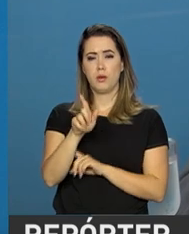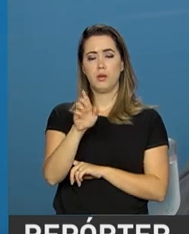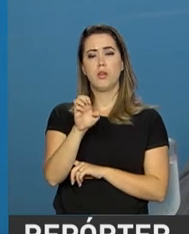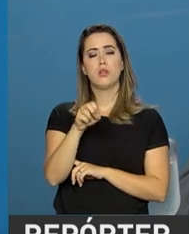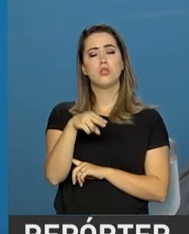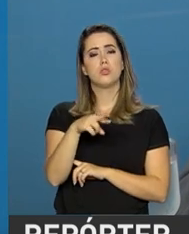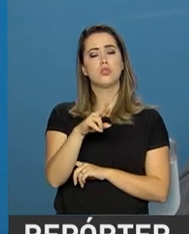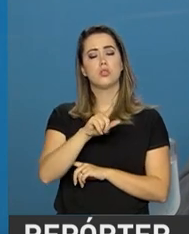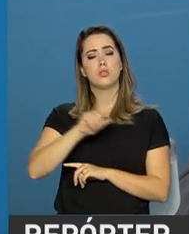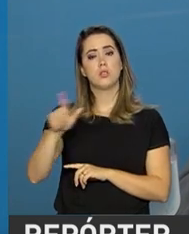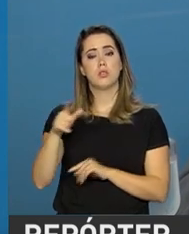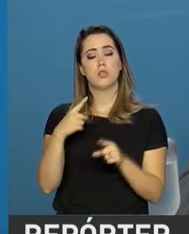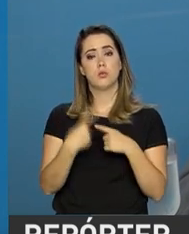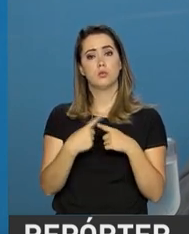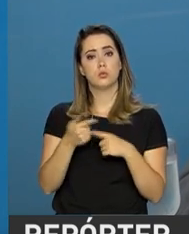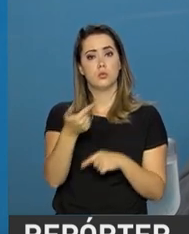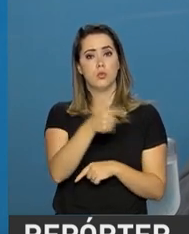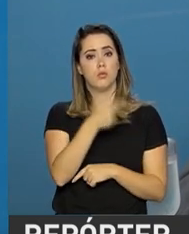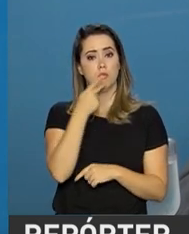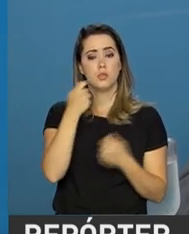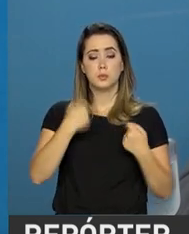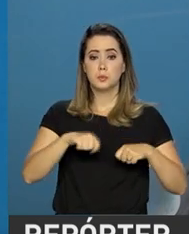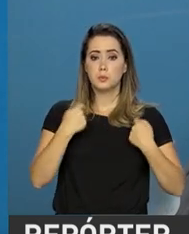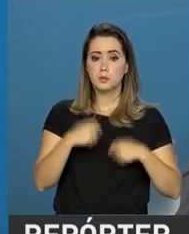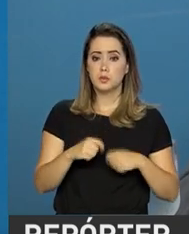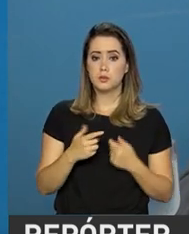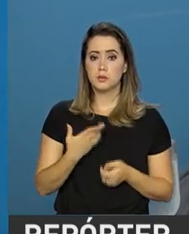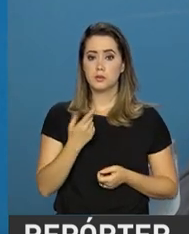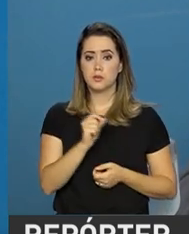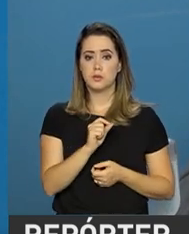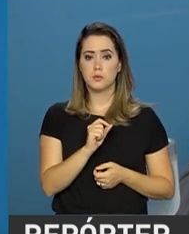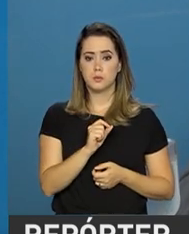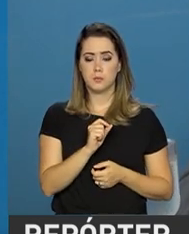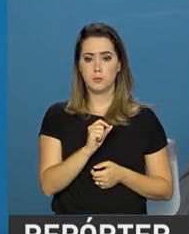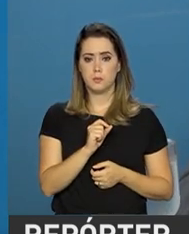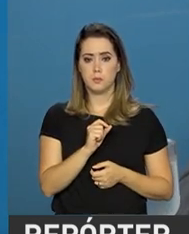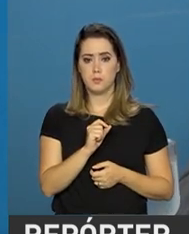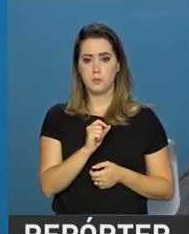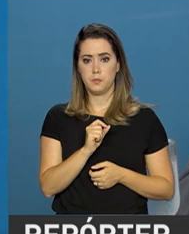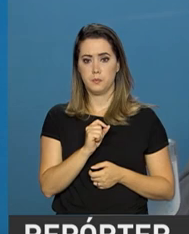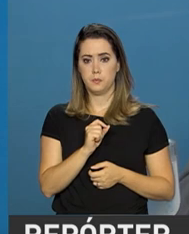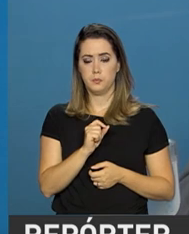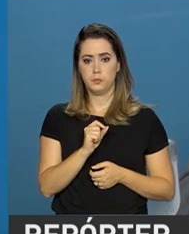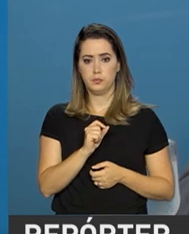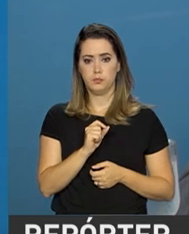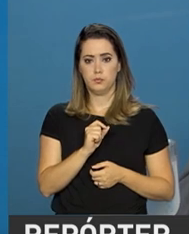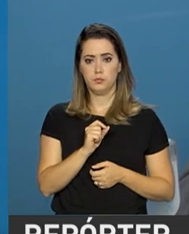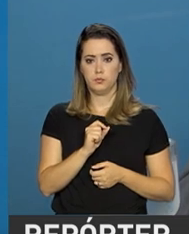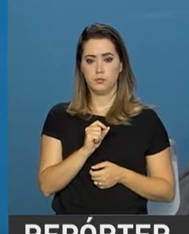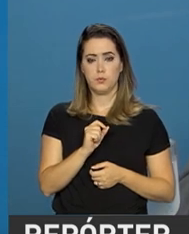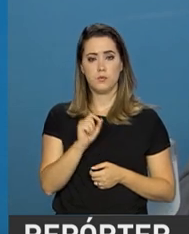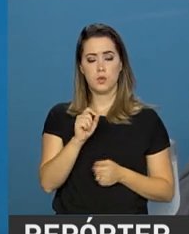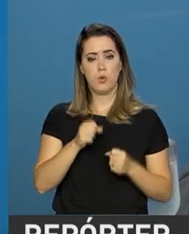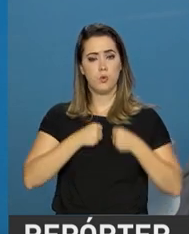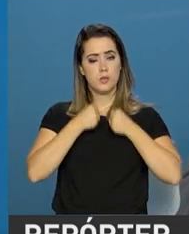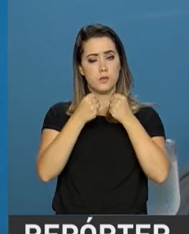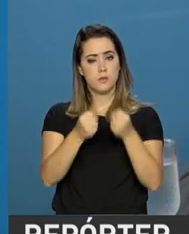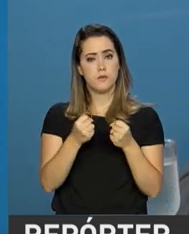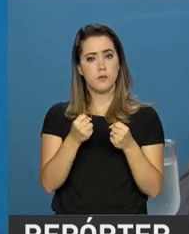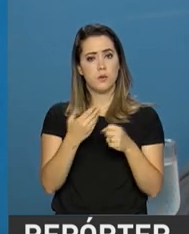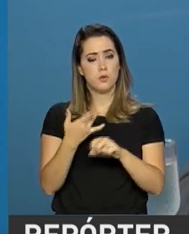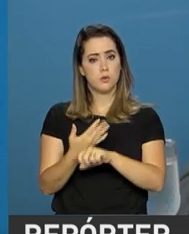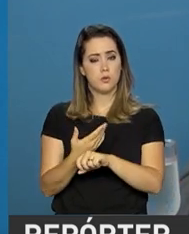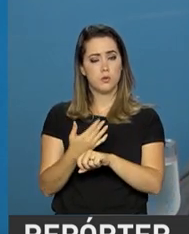as determinações e o esforço e a energia que o poder